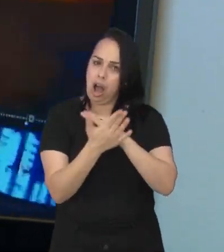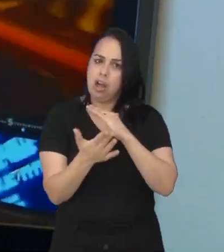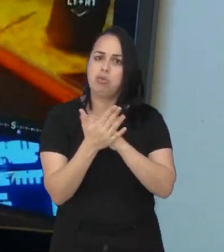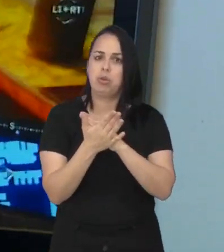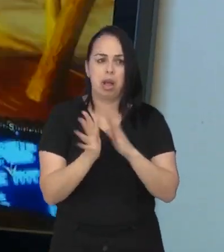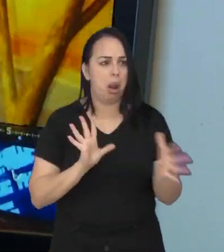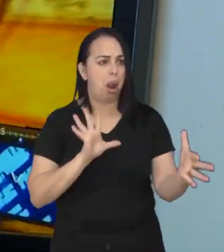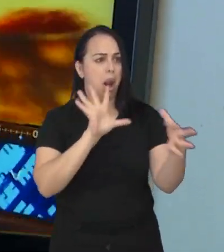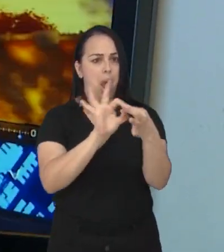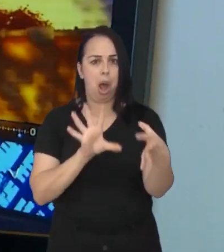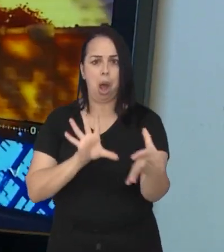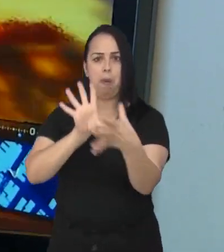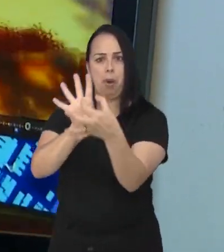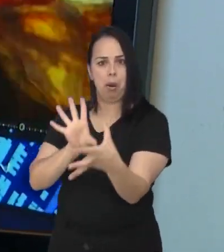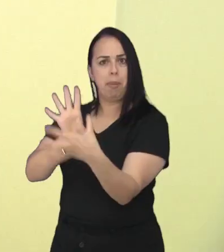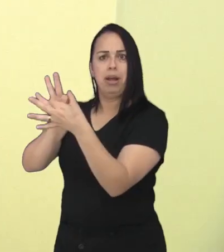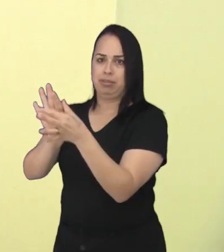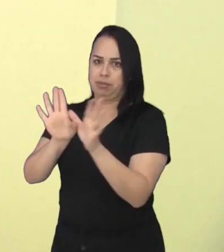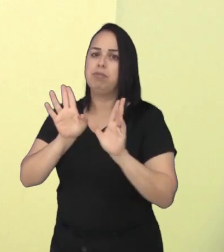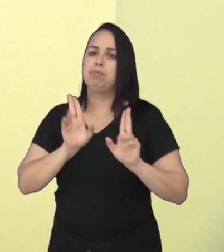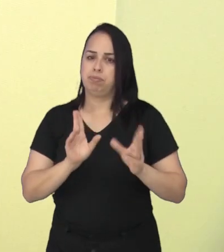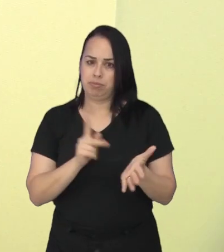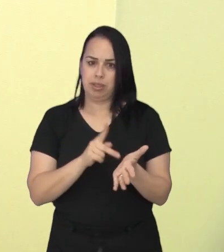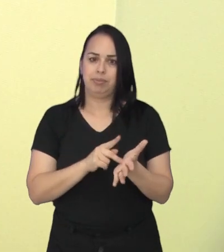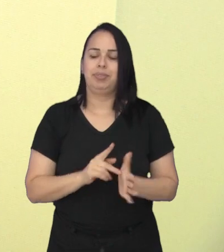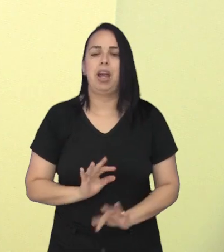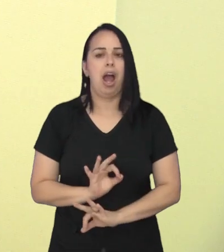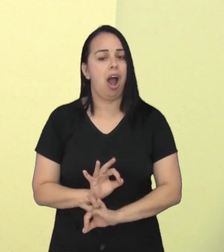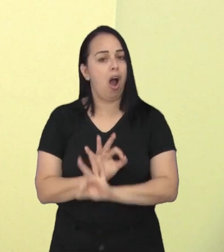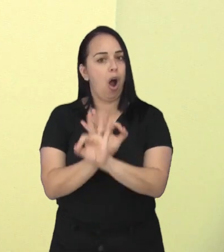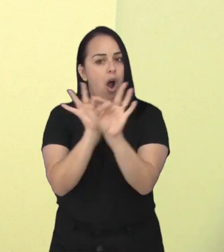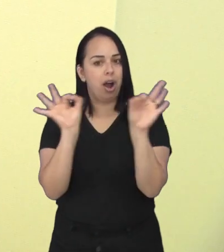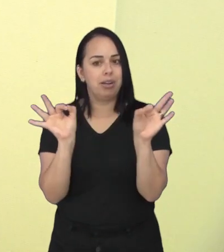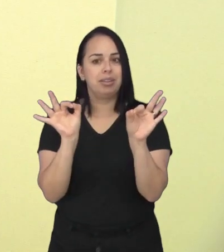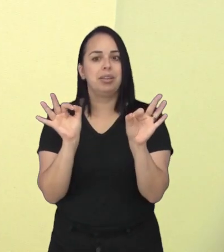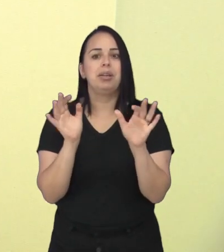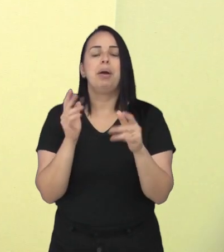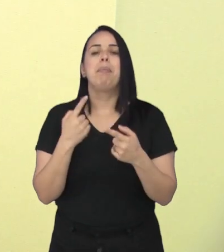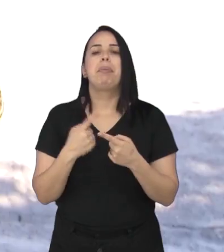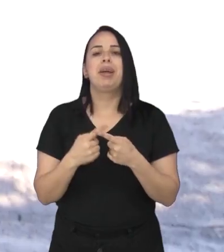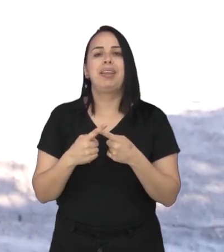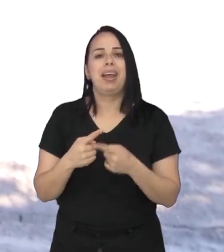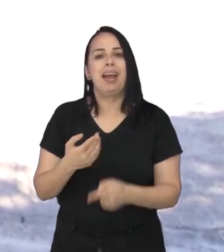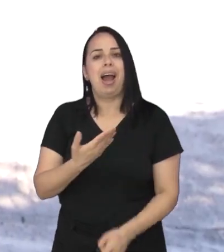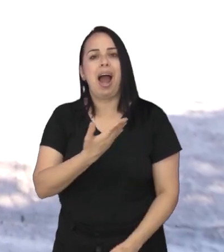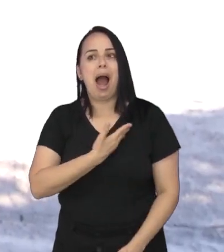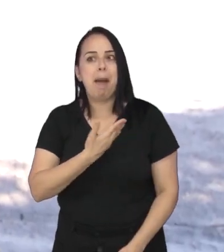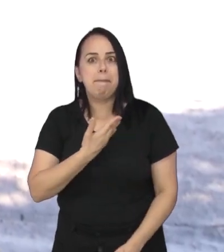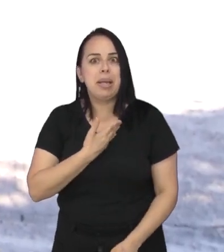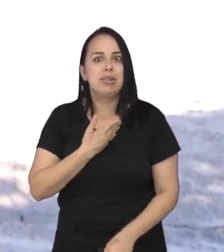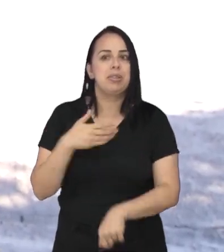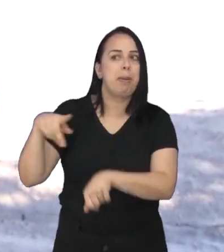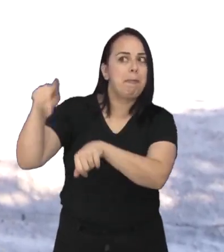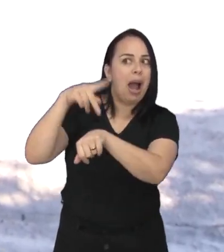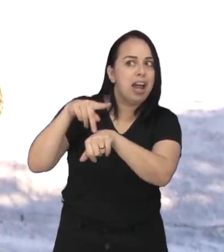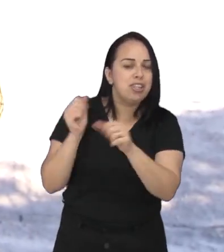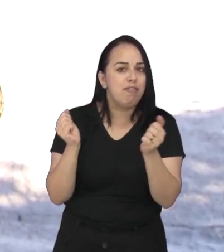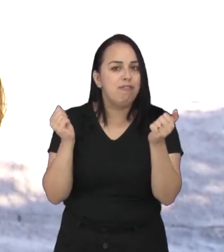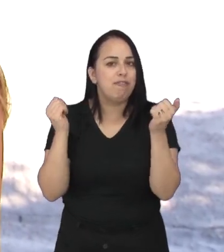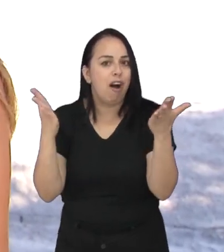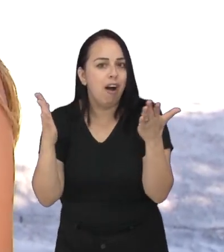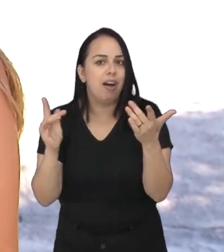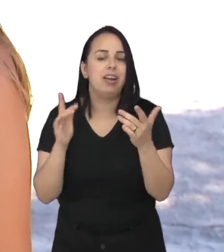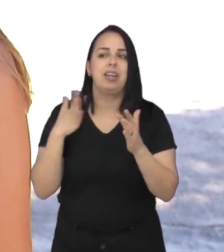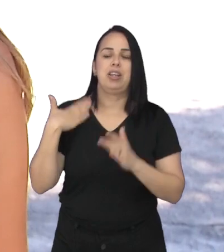as plataformas digitais ajudaram a conectar culturas e pessoas. Eu acho ótimo porque eu já tenho amigas